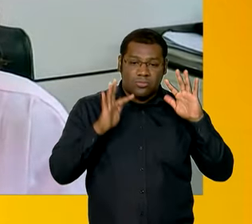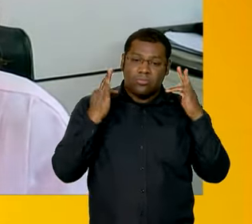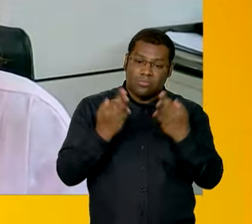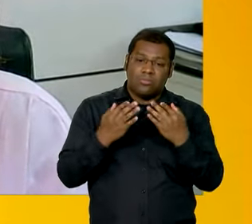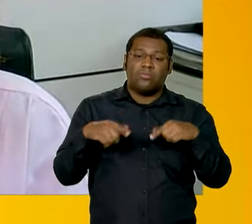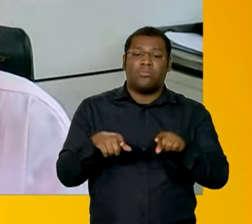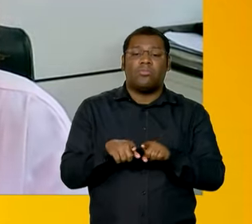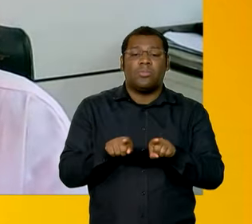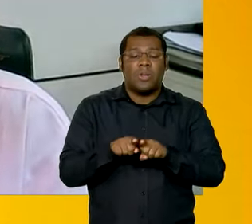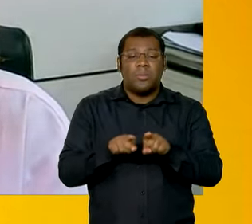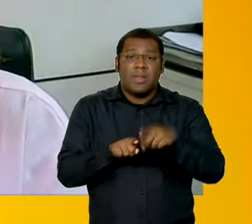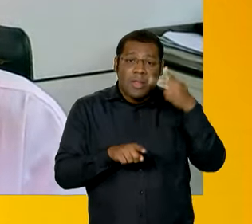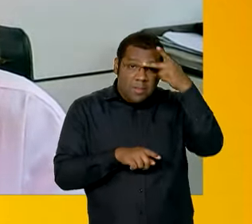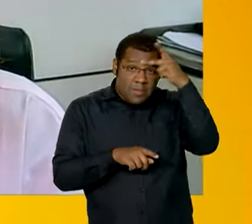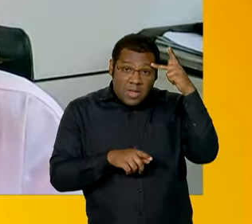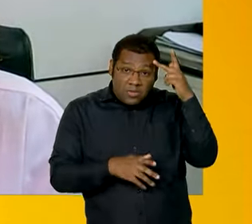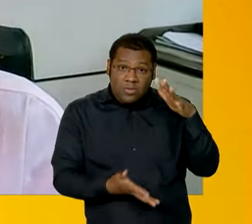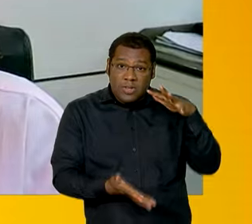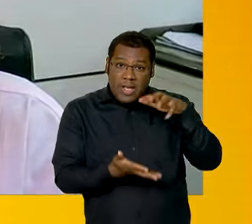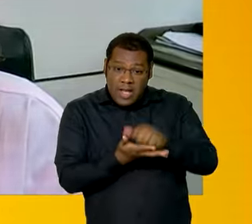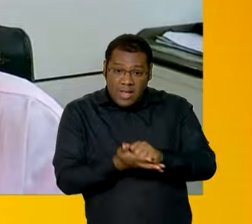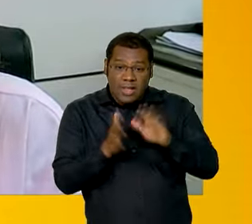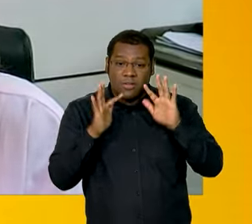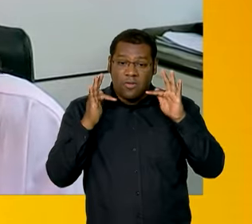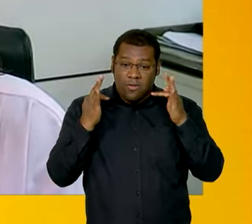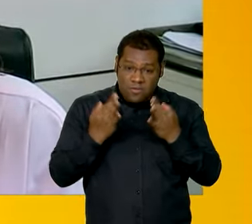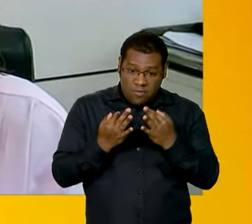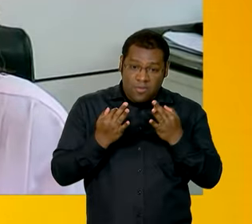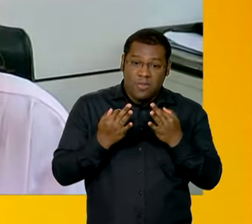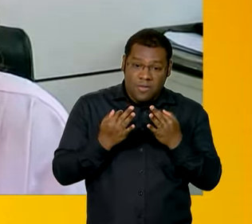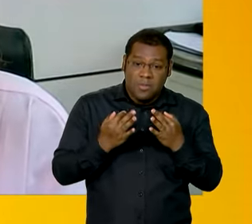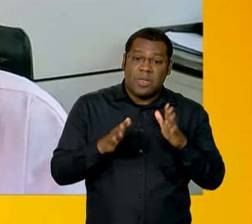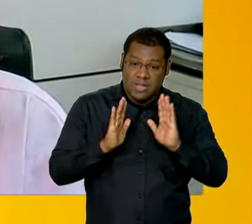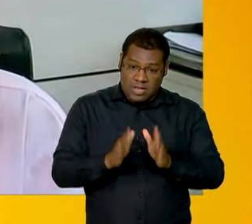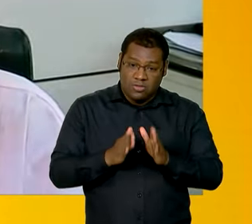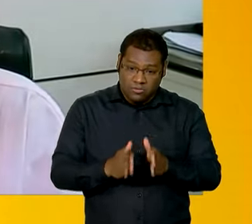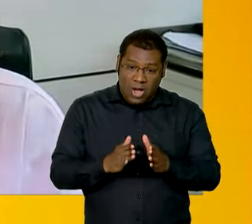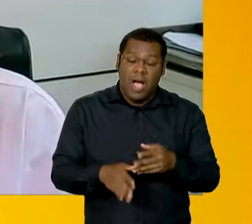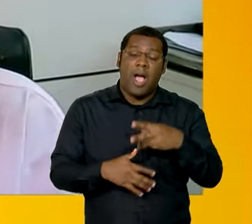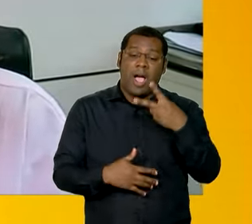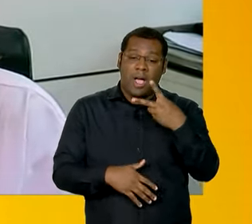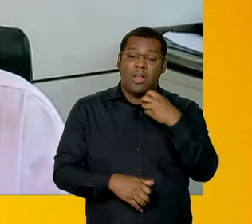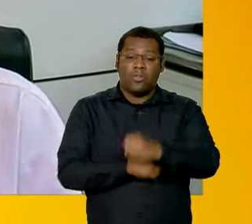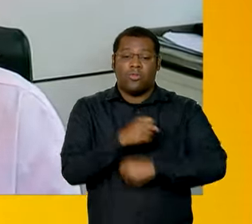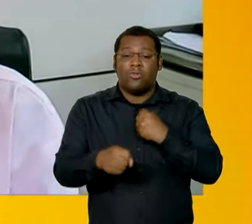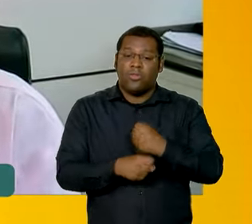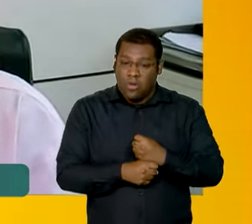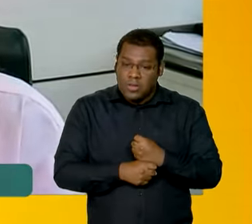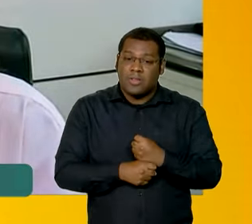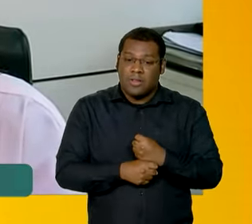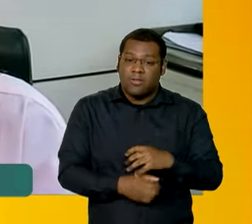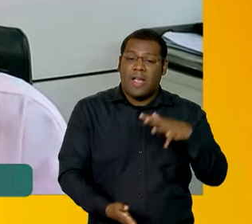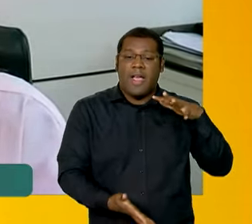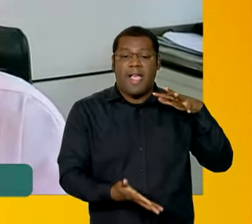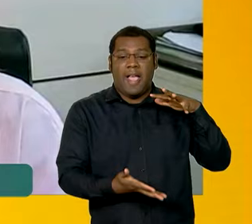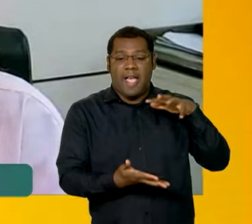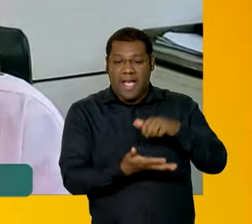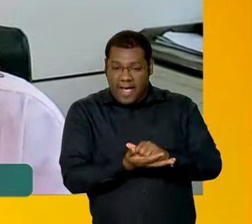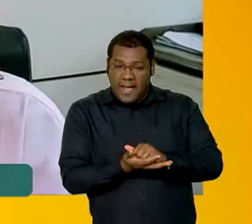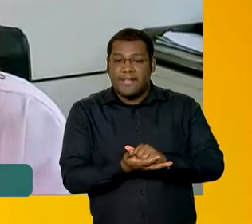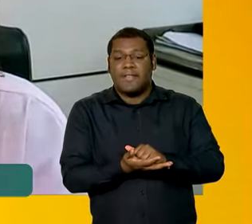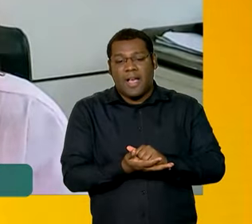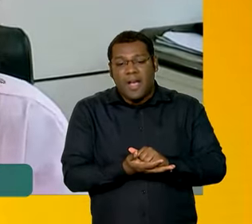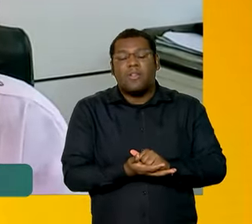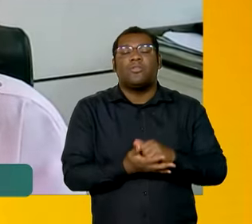lembrar a necessidade de atualizar, pelo menos a cada dois anos. Então, ter um Cadastro e ter um Cadastro atualizado,